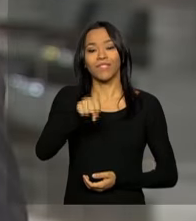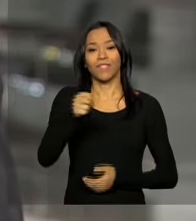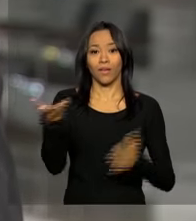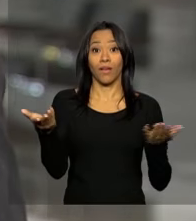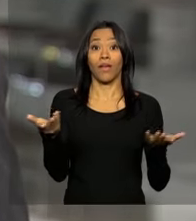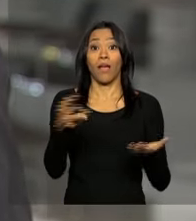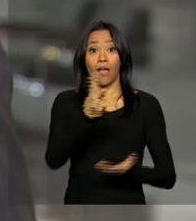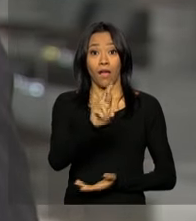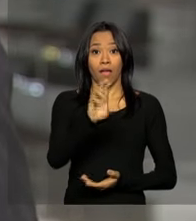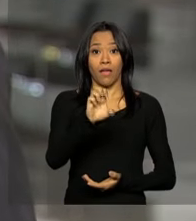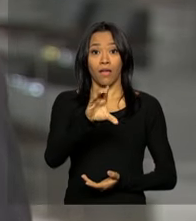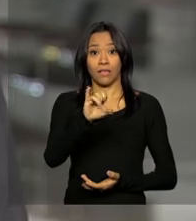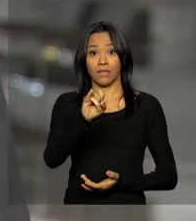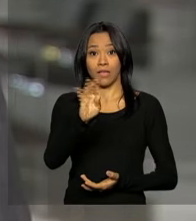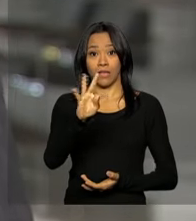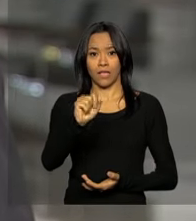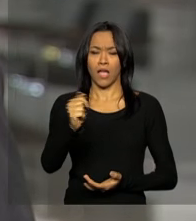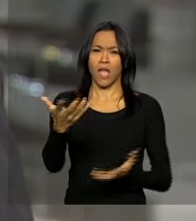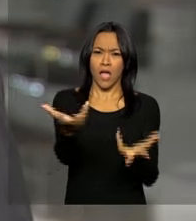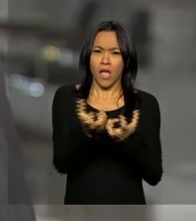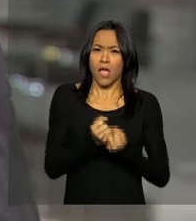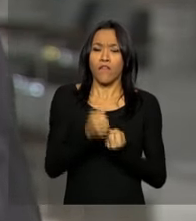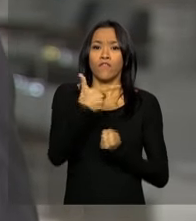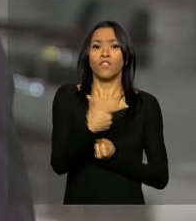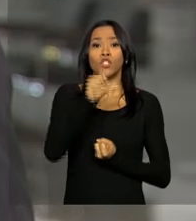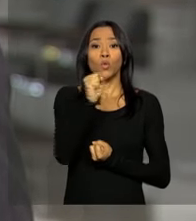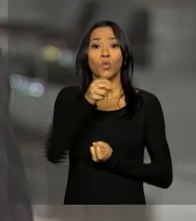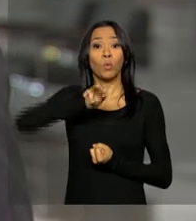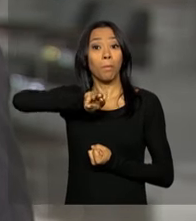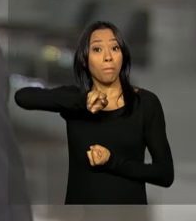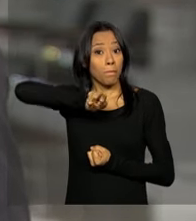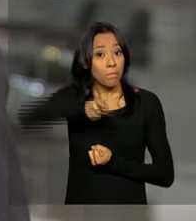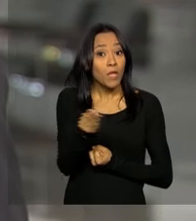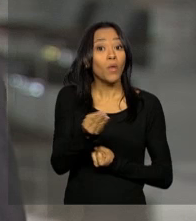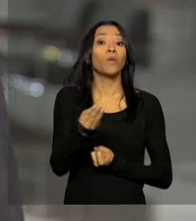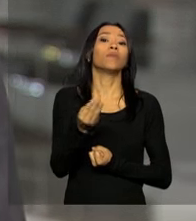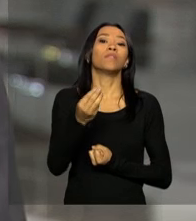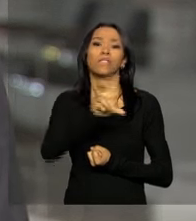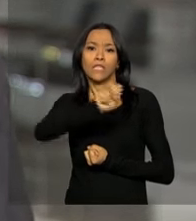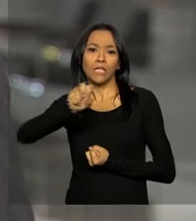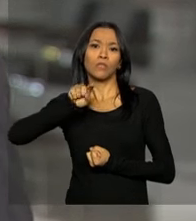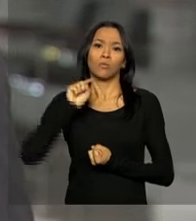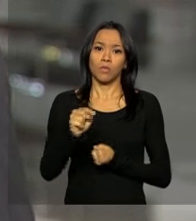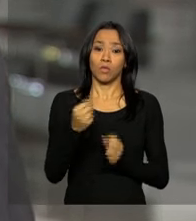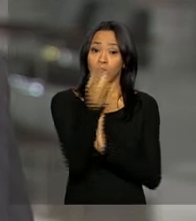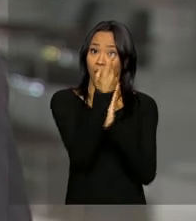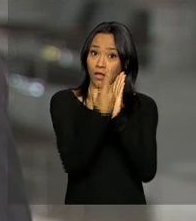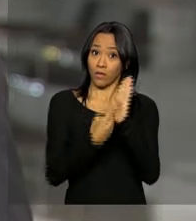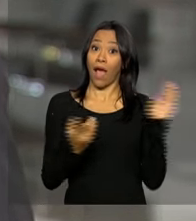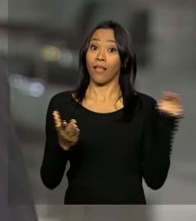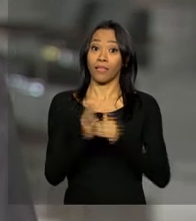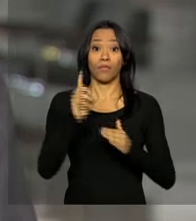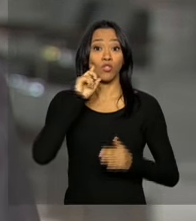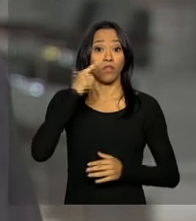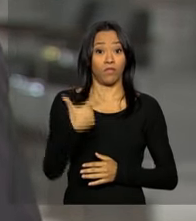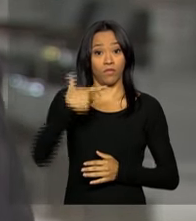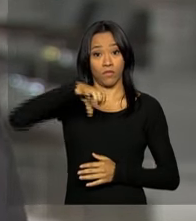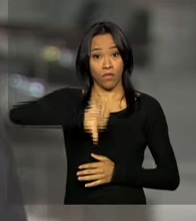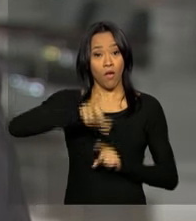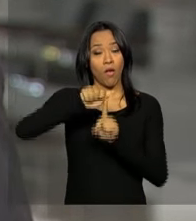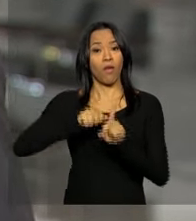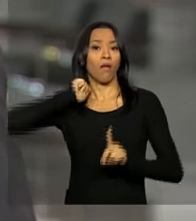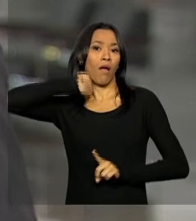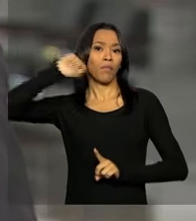Receita Federal espera receber 28 milhões e meio de declarações até o dia 29 de abril, que é quando se encerra o prazo